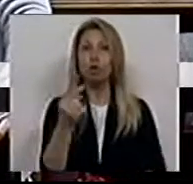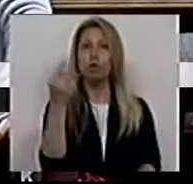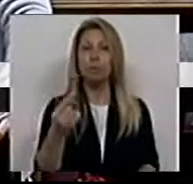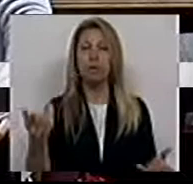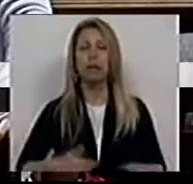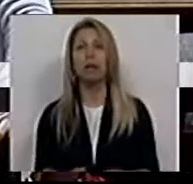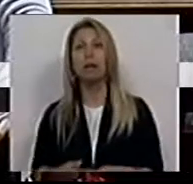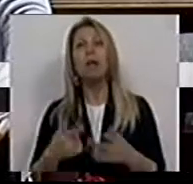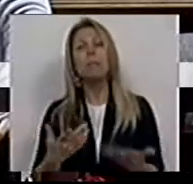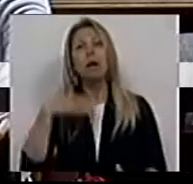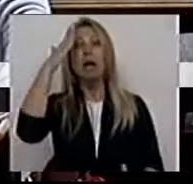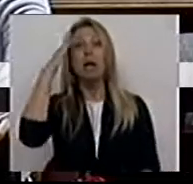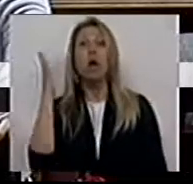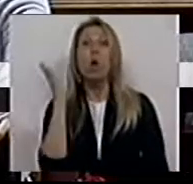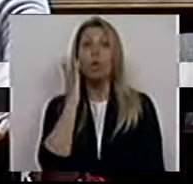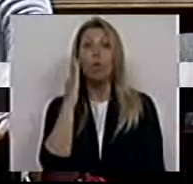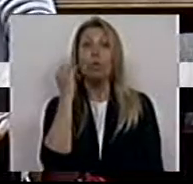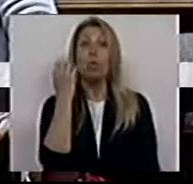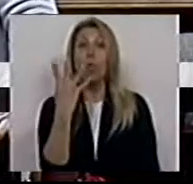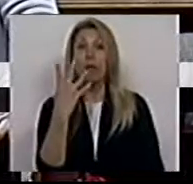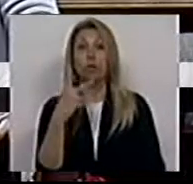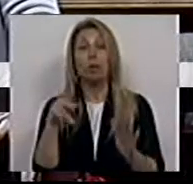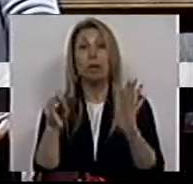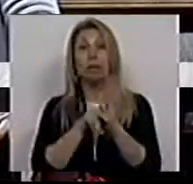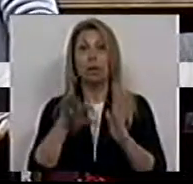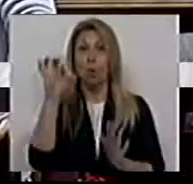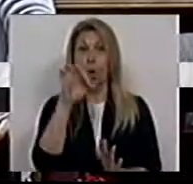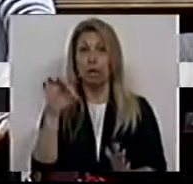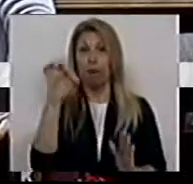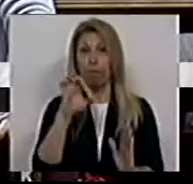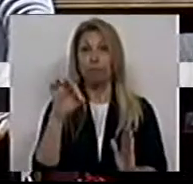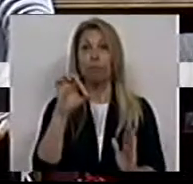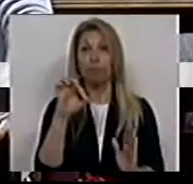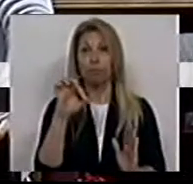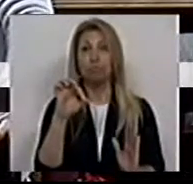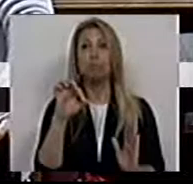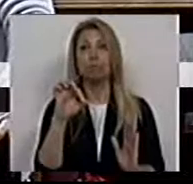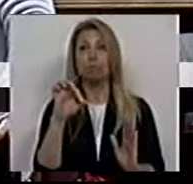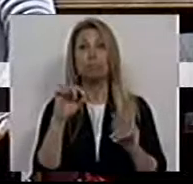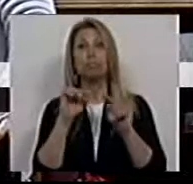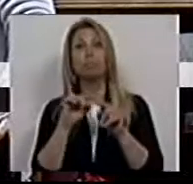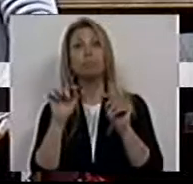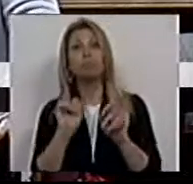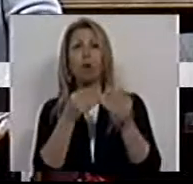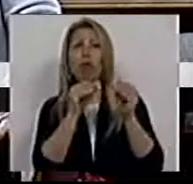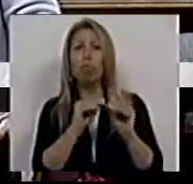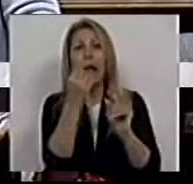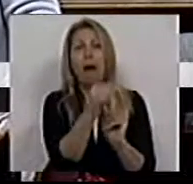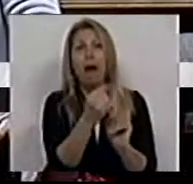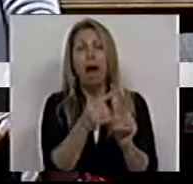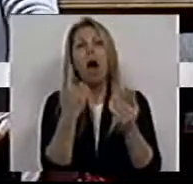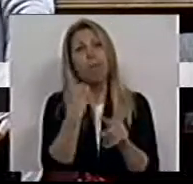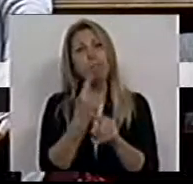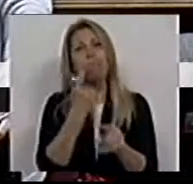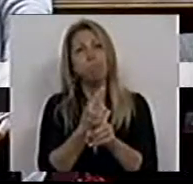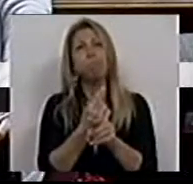entendemos que relativamente ao número 4 do artigo 8º, a formulação existente ainda vai um pouco para além daquilo que